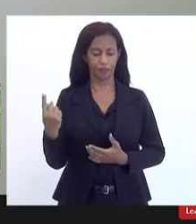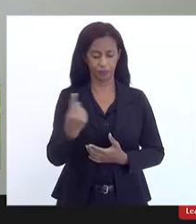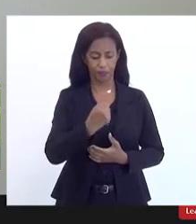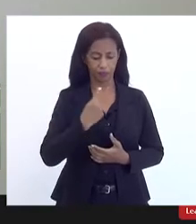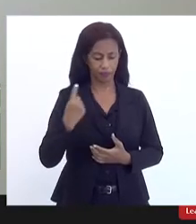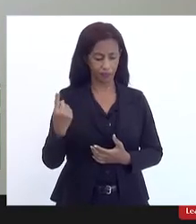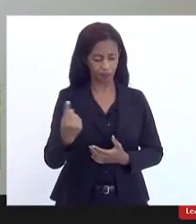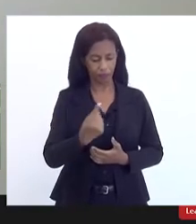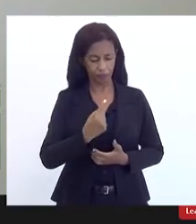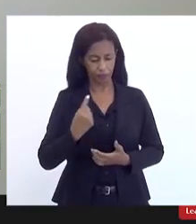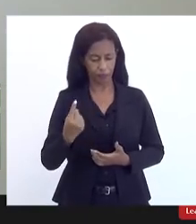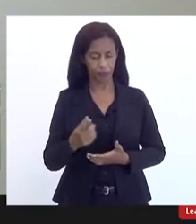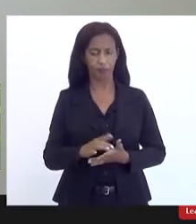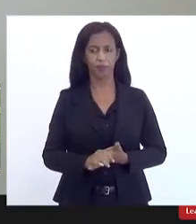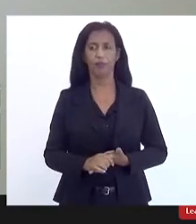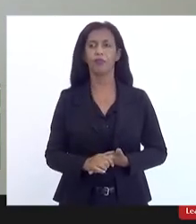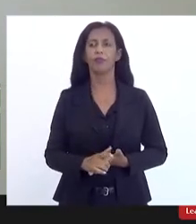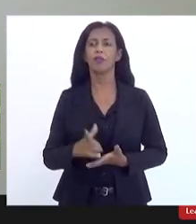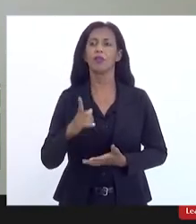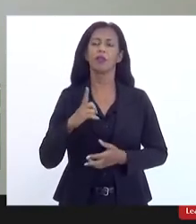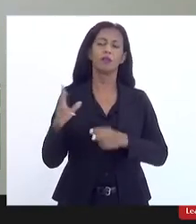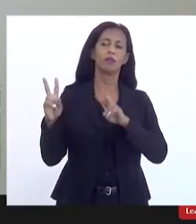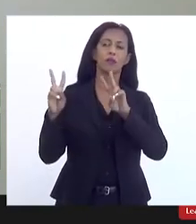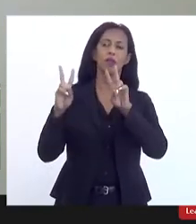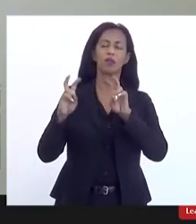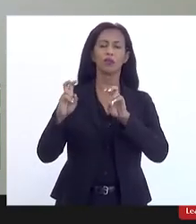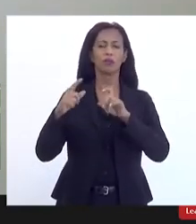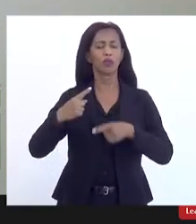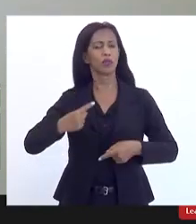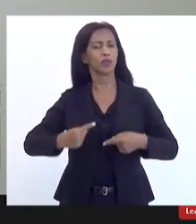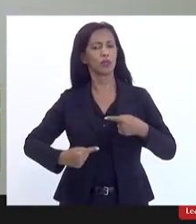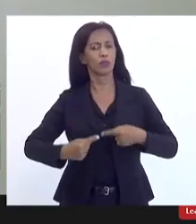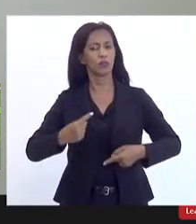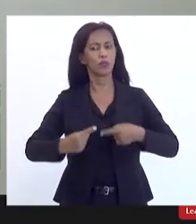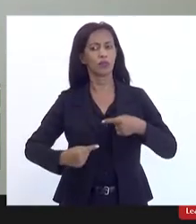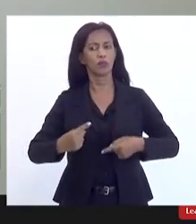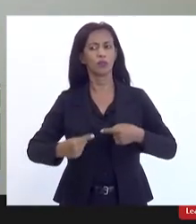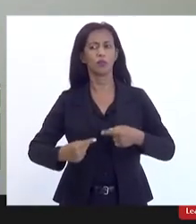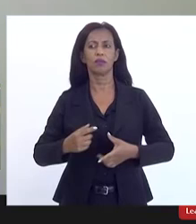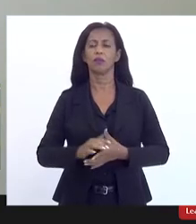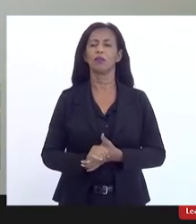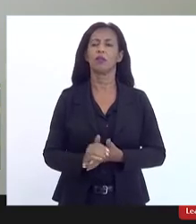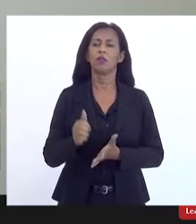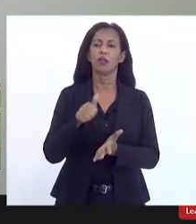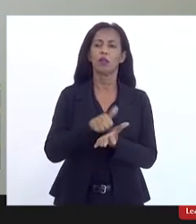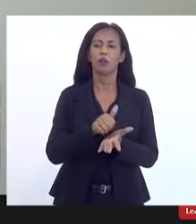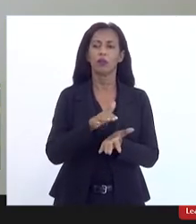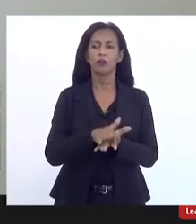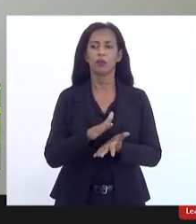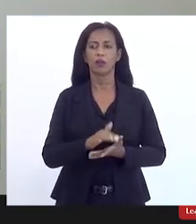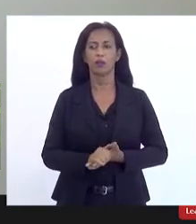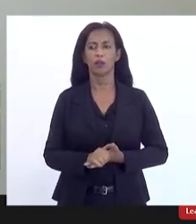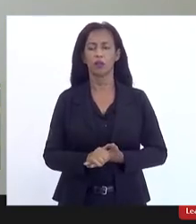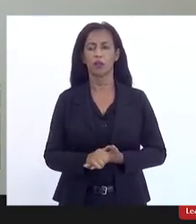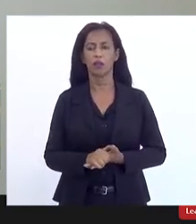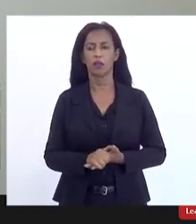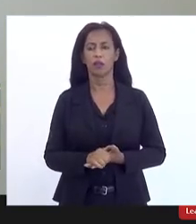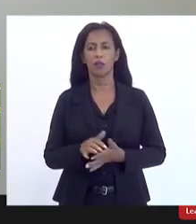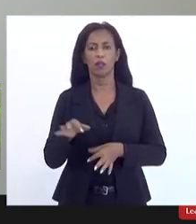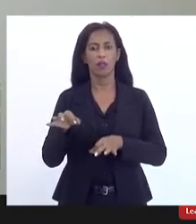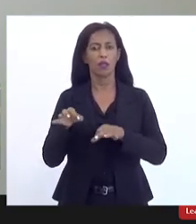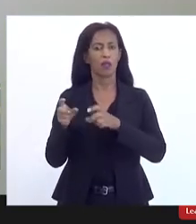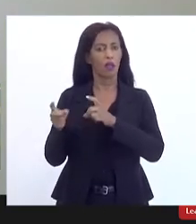o Arimaté levantou um assunto a gente debateu muito quais eram as consequências da modelagem da